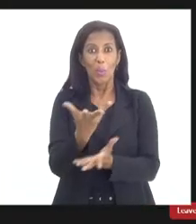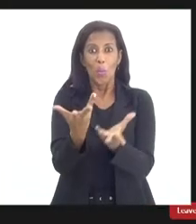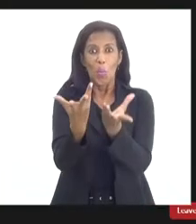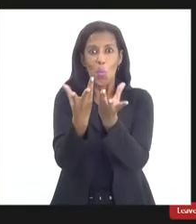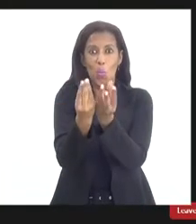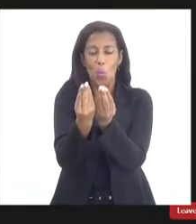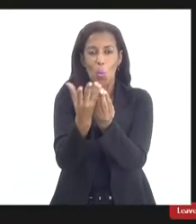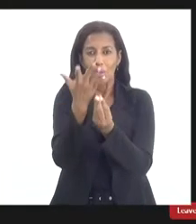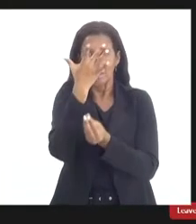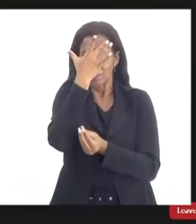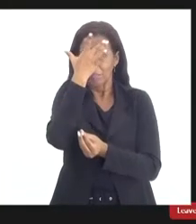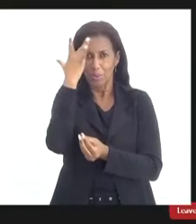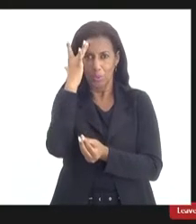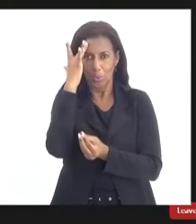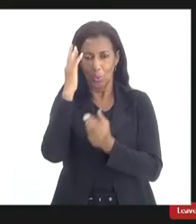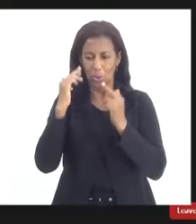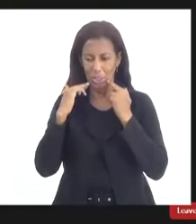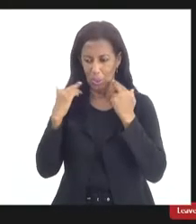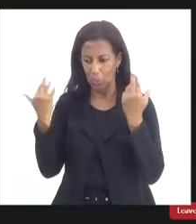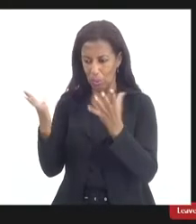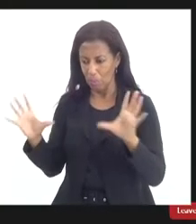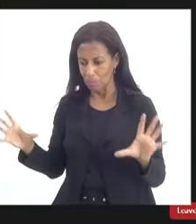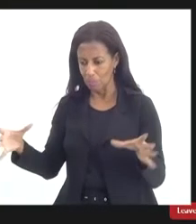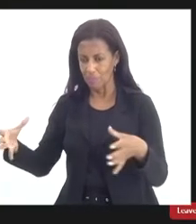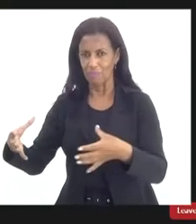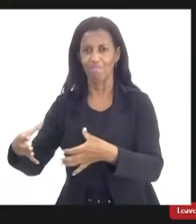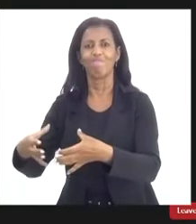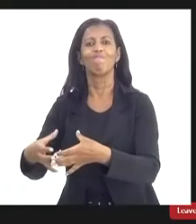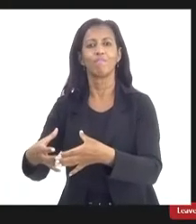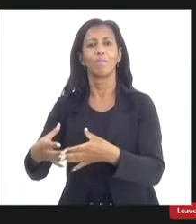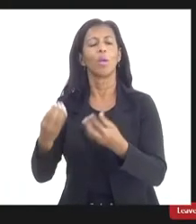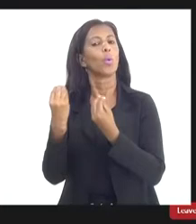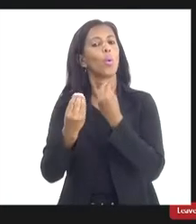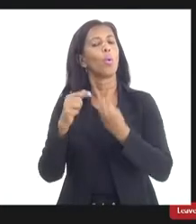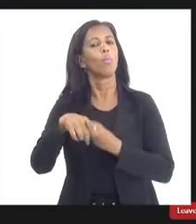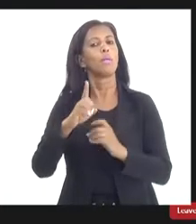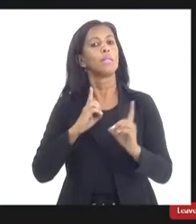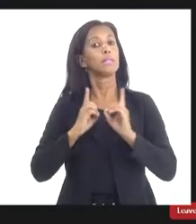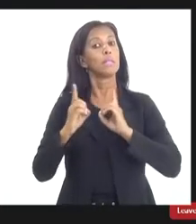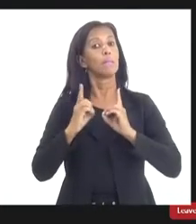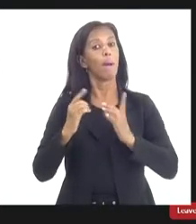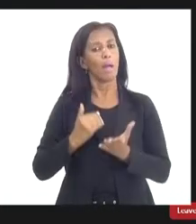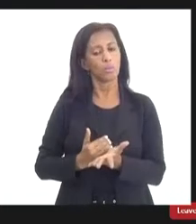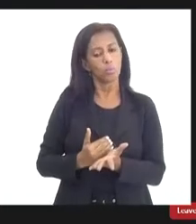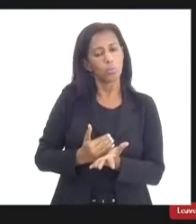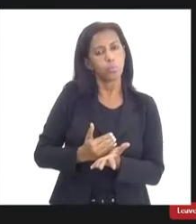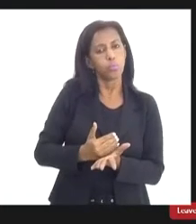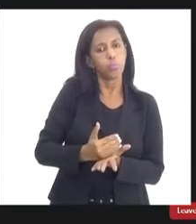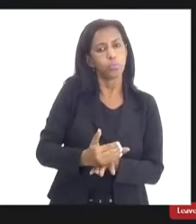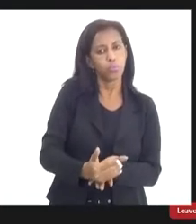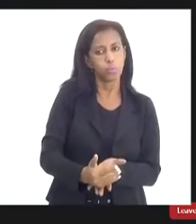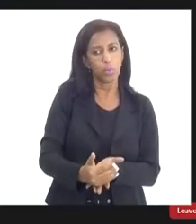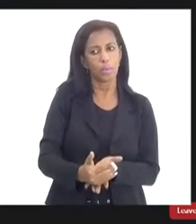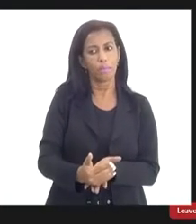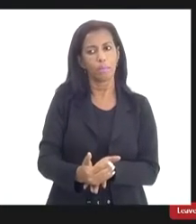e como esse debate aqui é um debate apartidário é um debate que